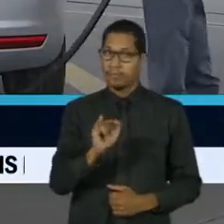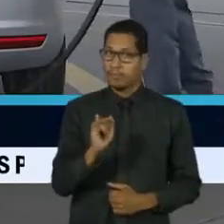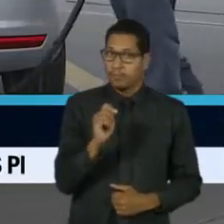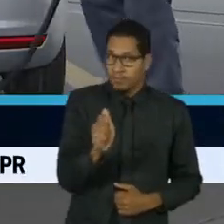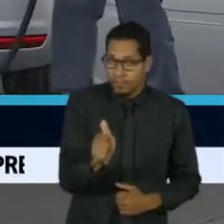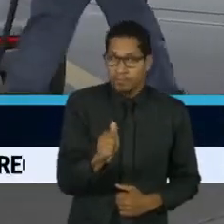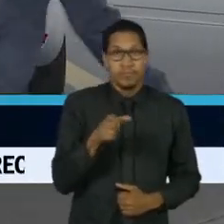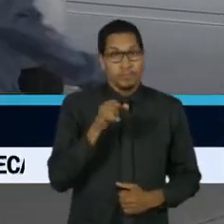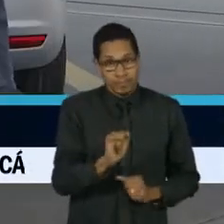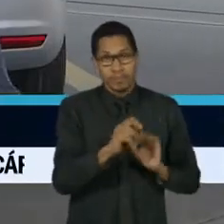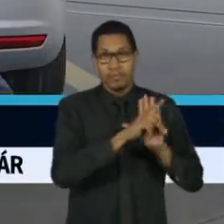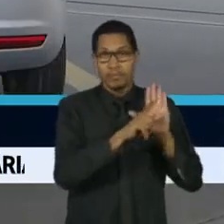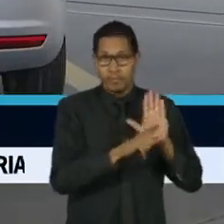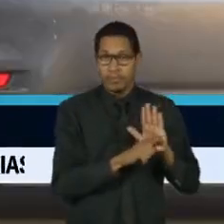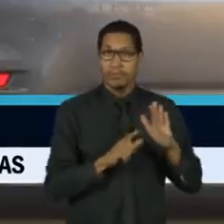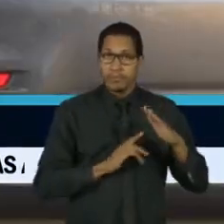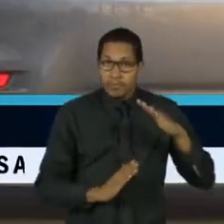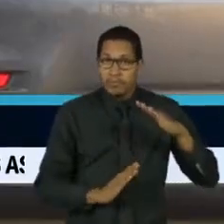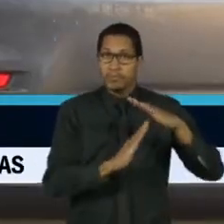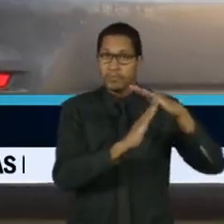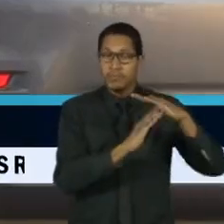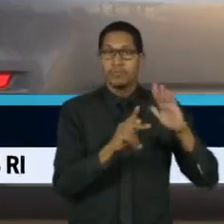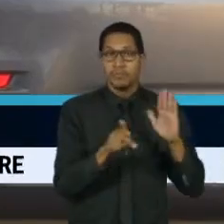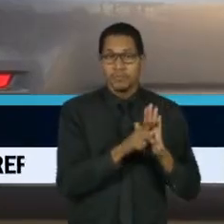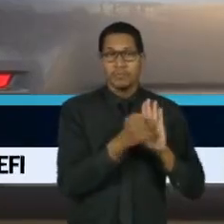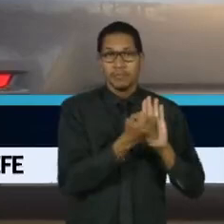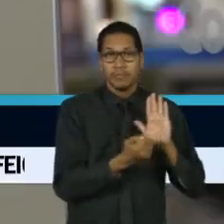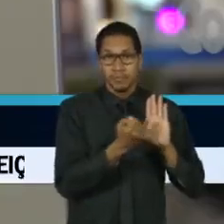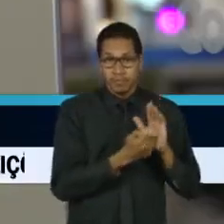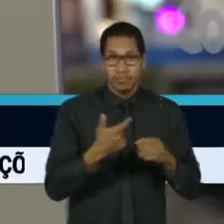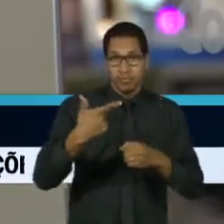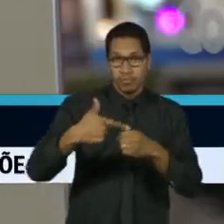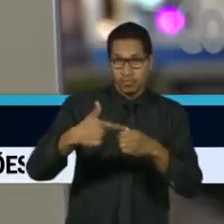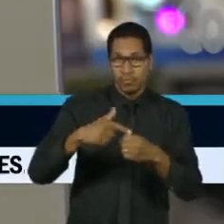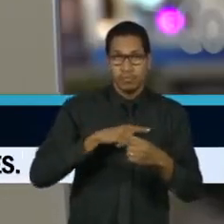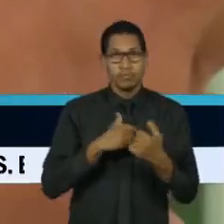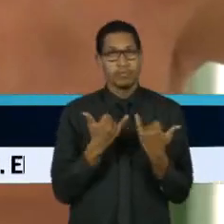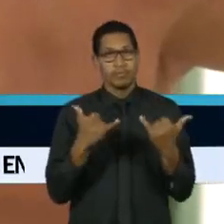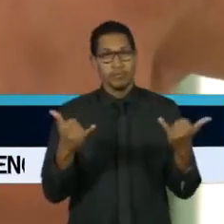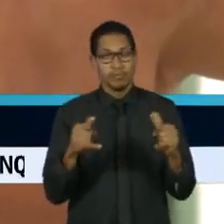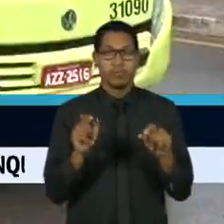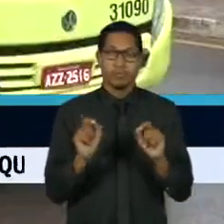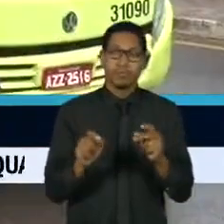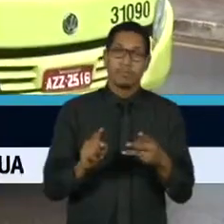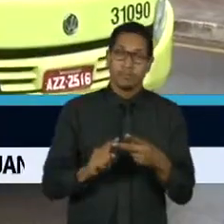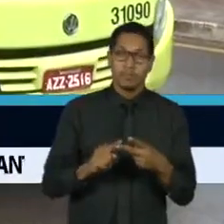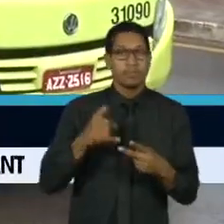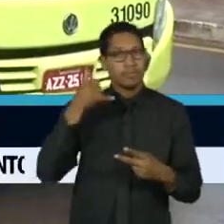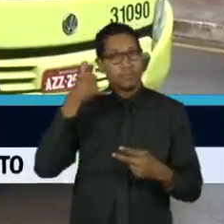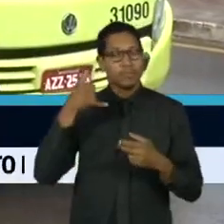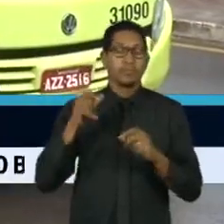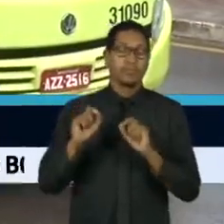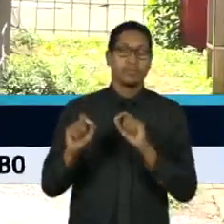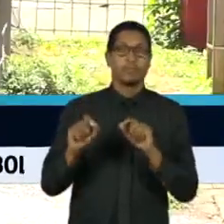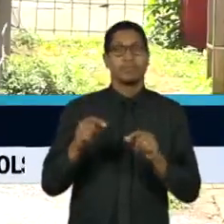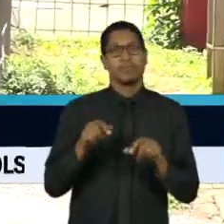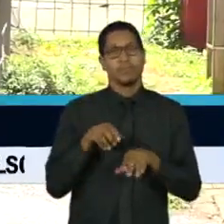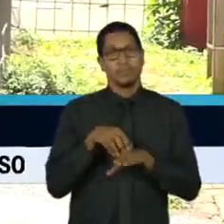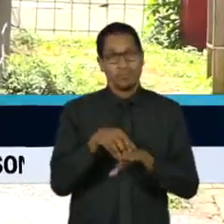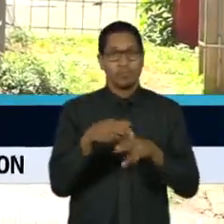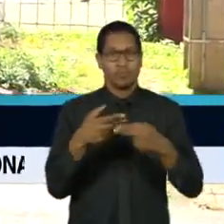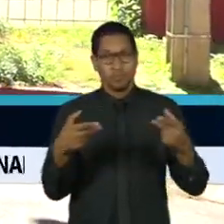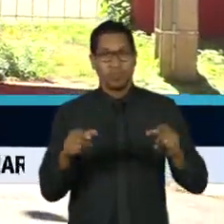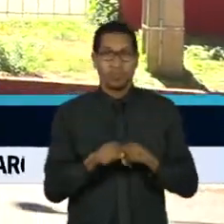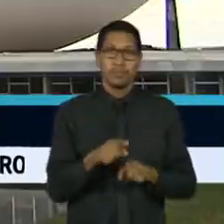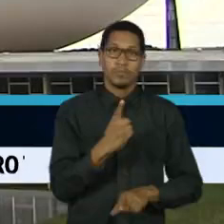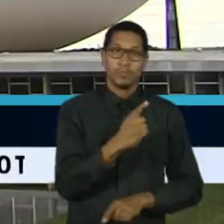Caso o projeto de lei que limita a alíquota do imposto sobre combustíveis, energia, telecomunicações e transporte público entre 17